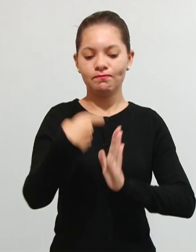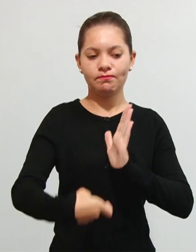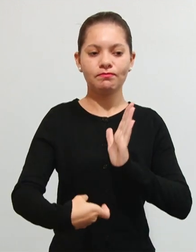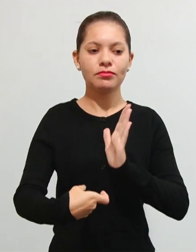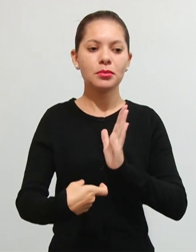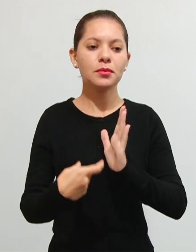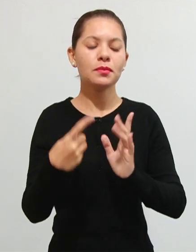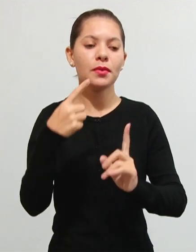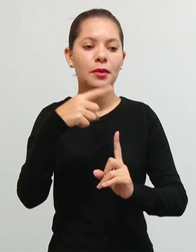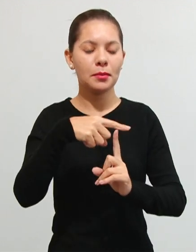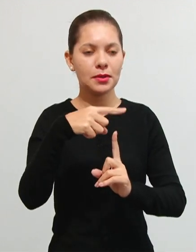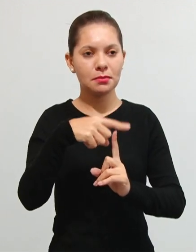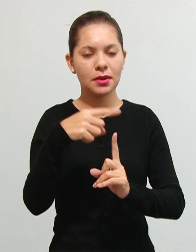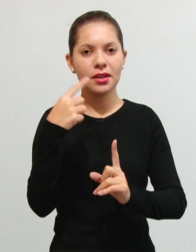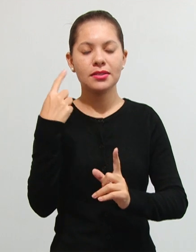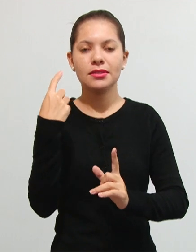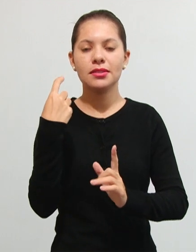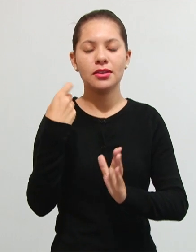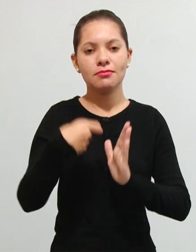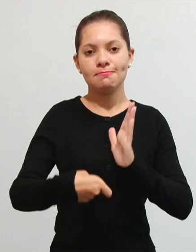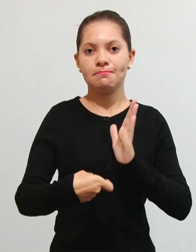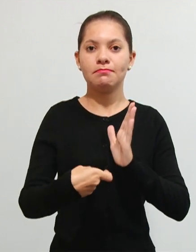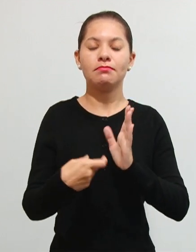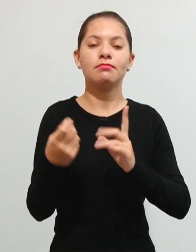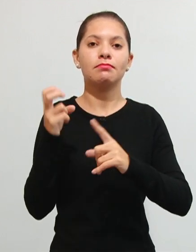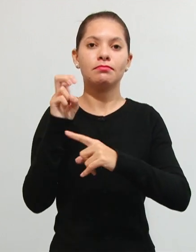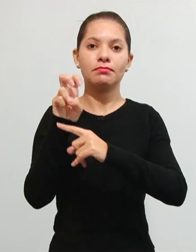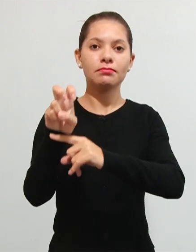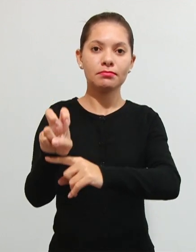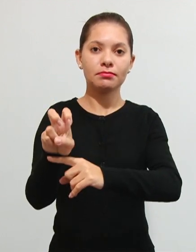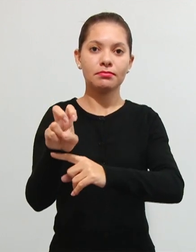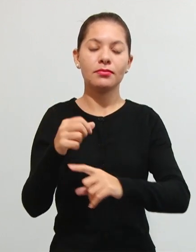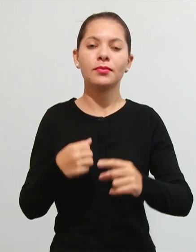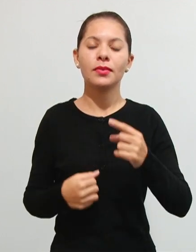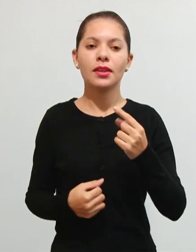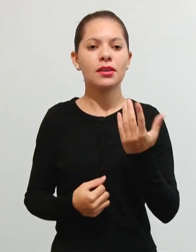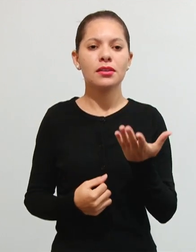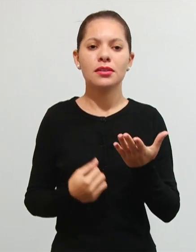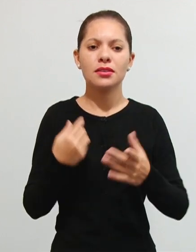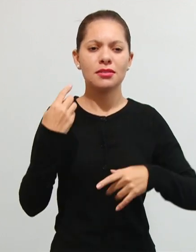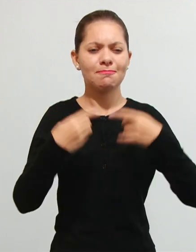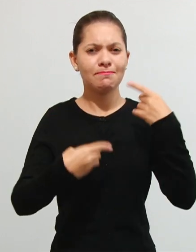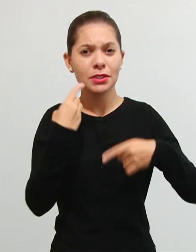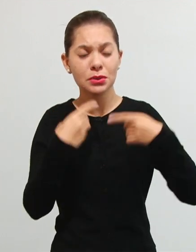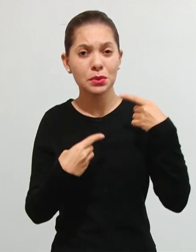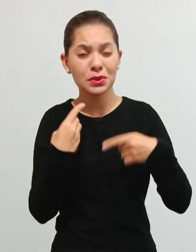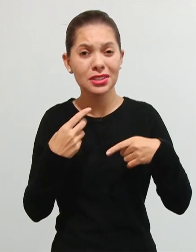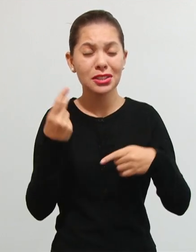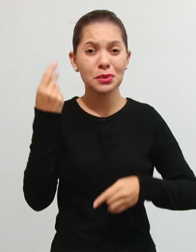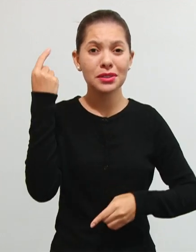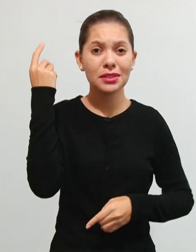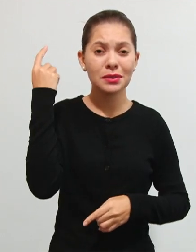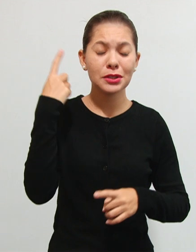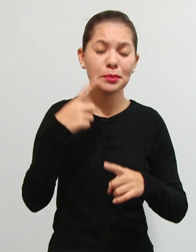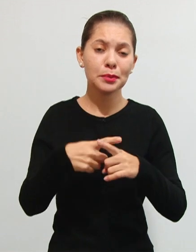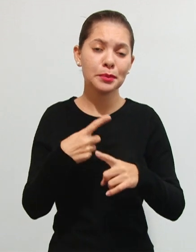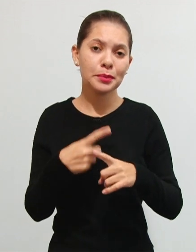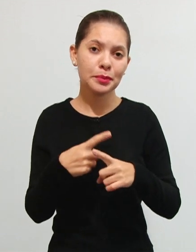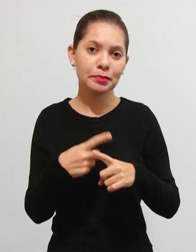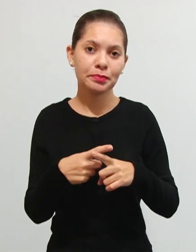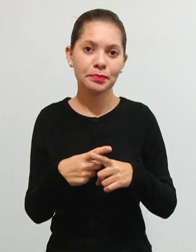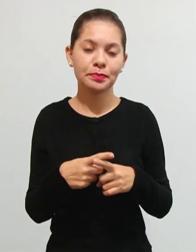uma das espécies tributárias empréstimos compulsórios e essa discussão ela deu-se pelo fato de que